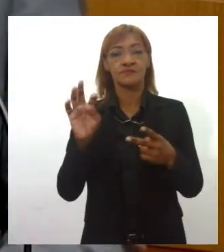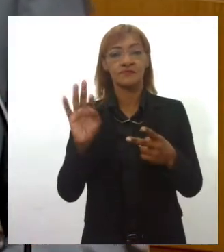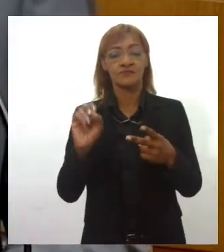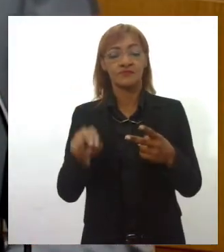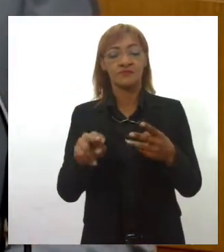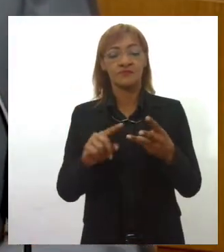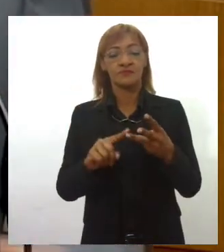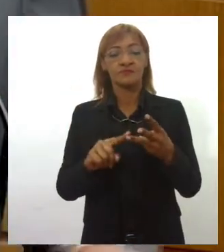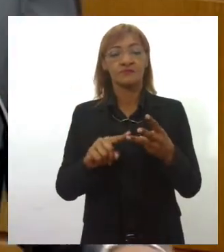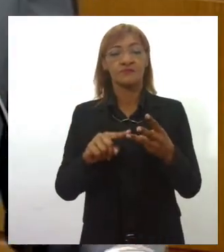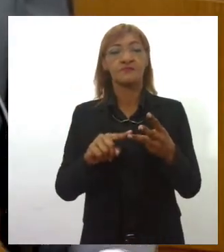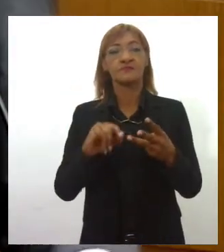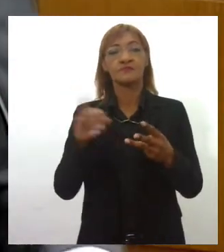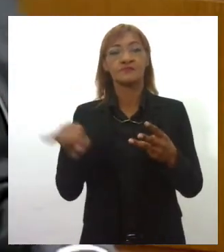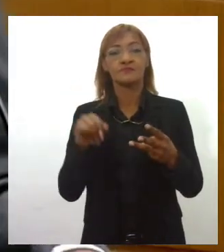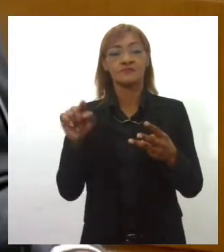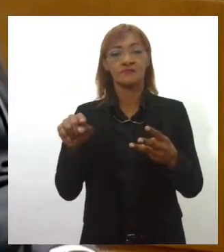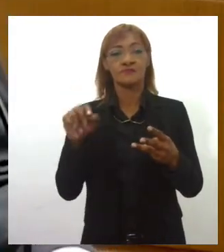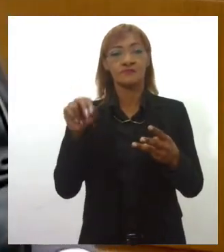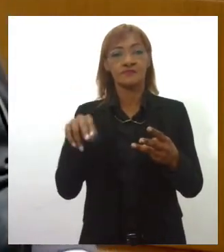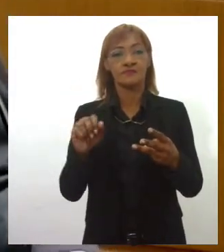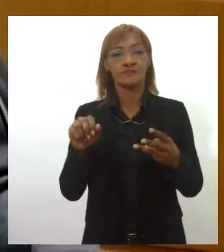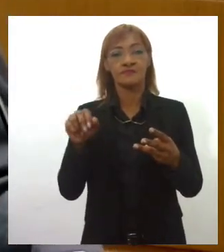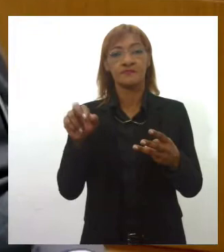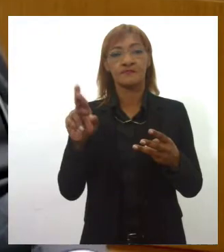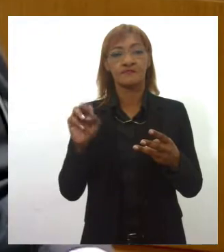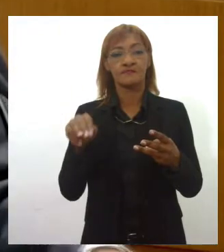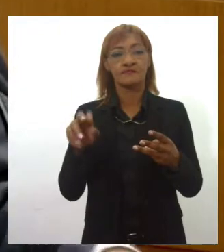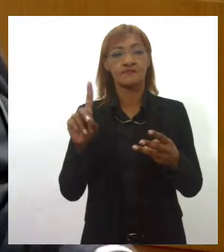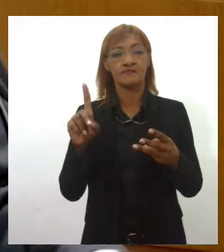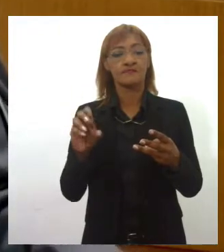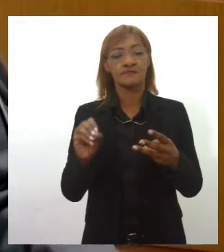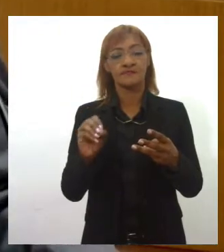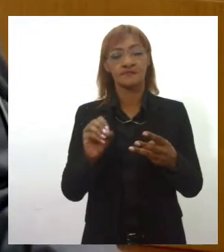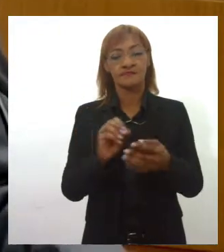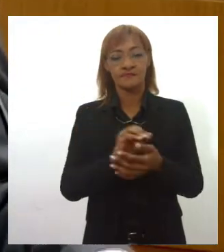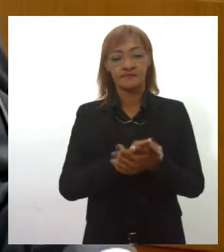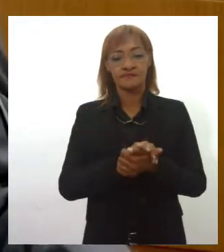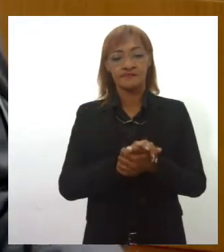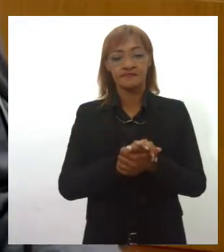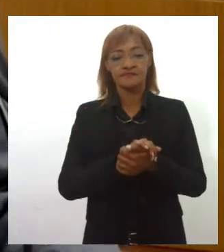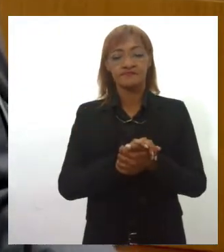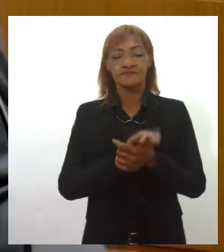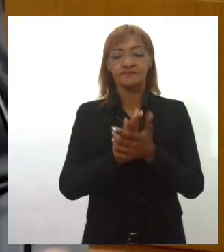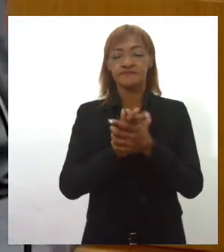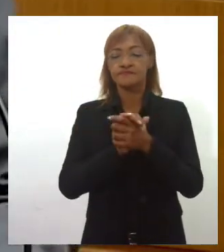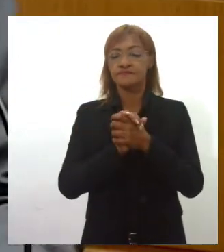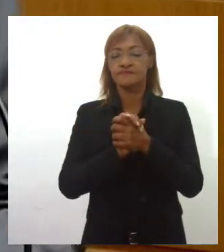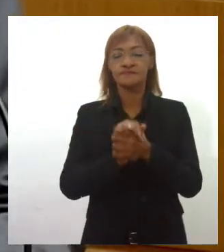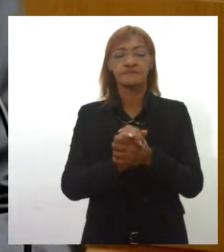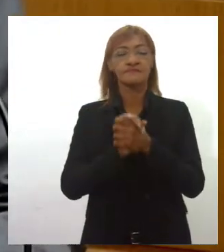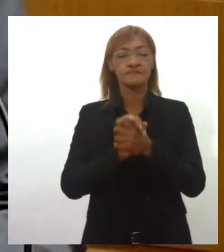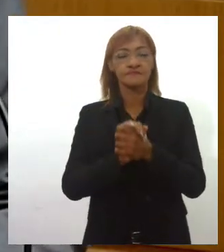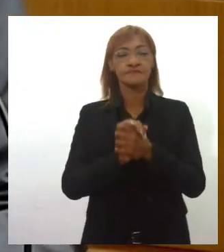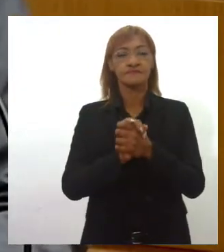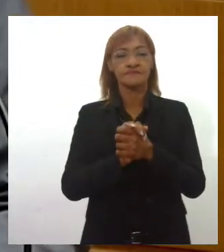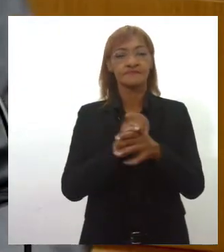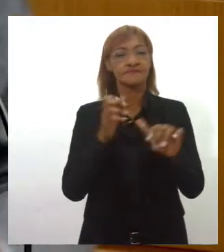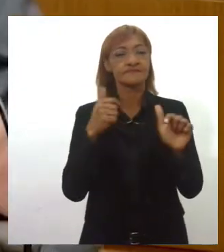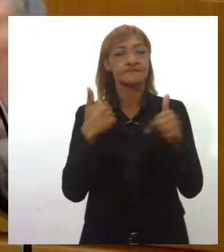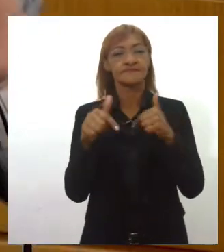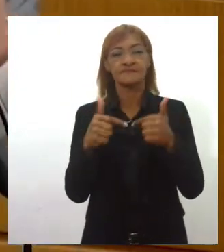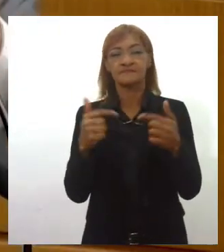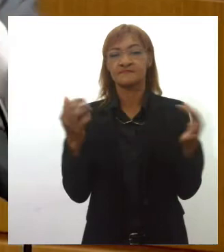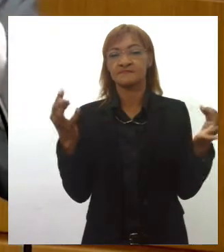José Normando, a quem eu quero ressaltar esse trabalho muito bem feito